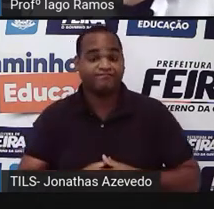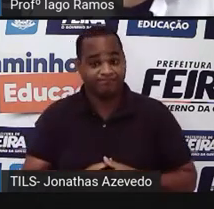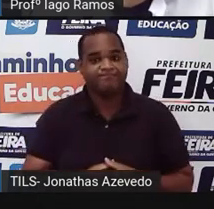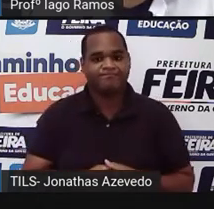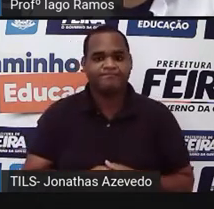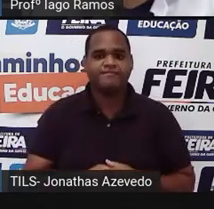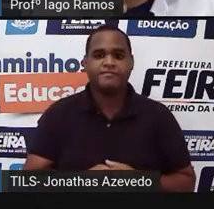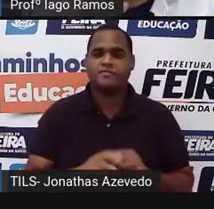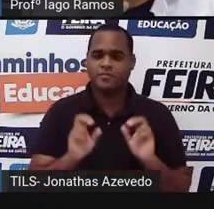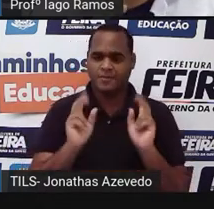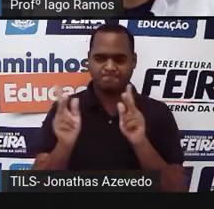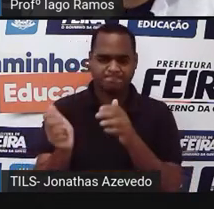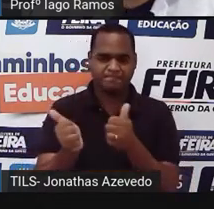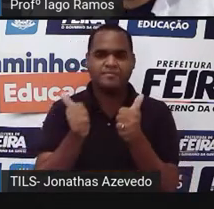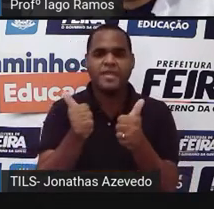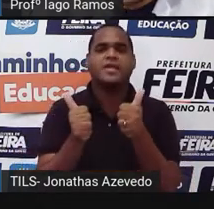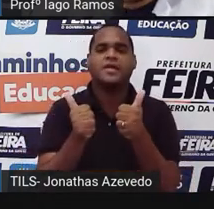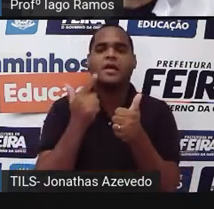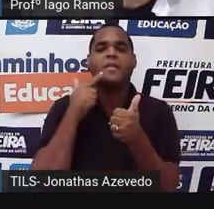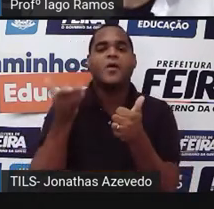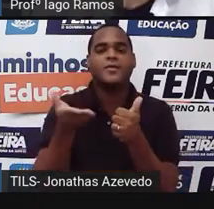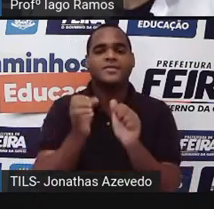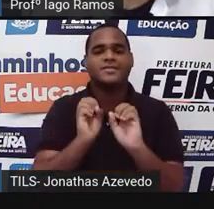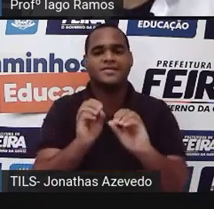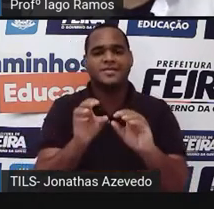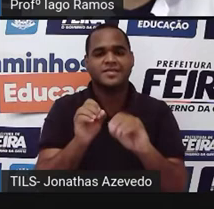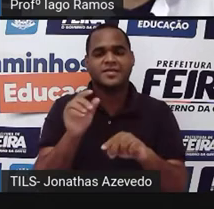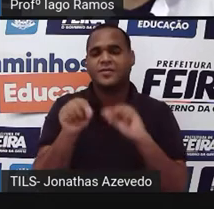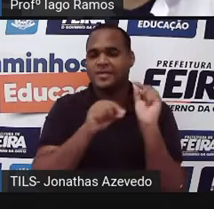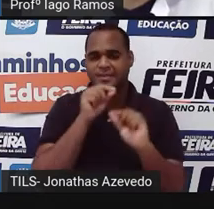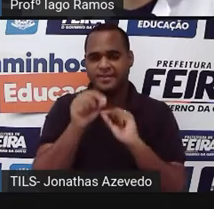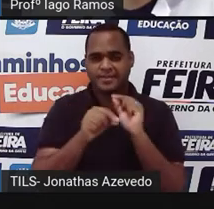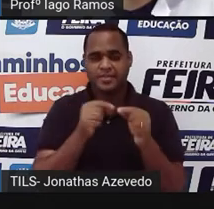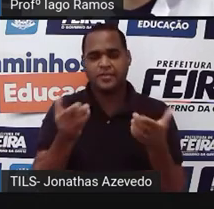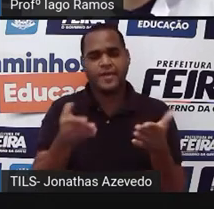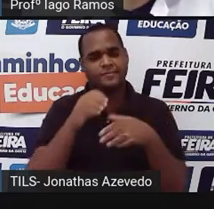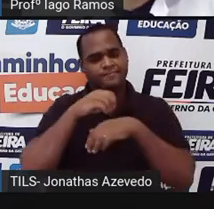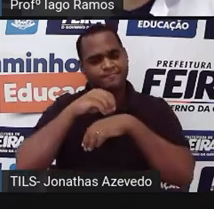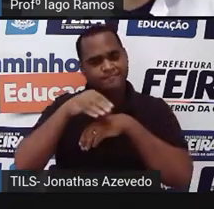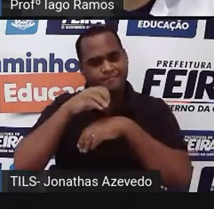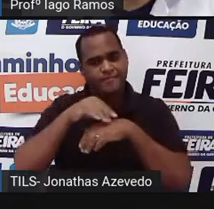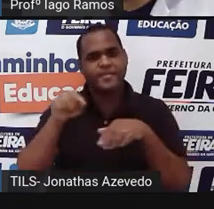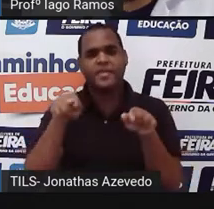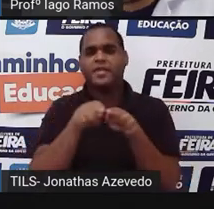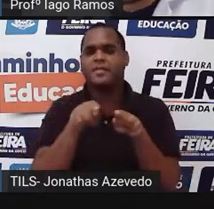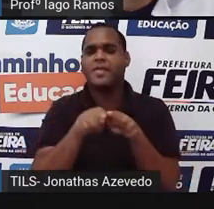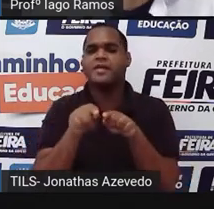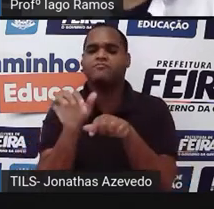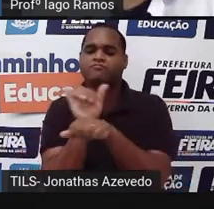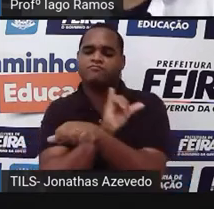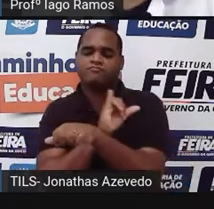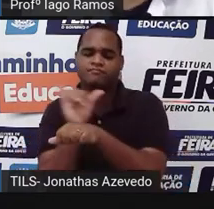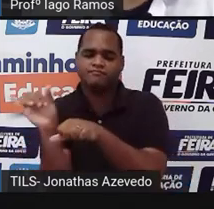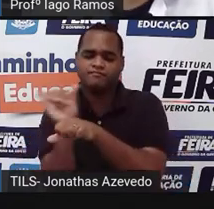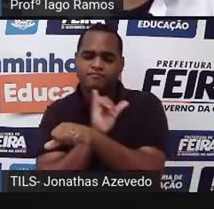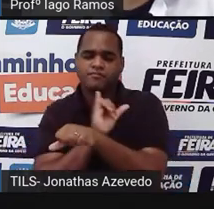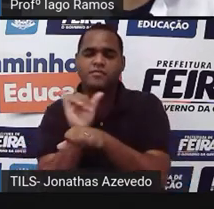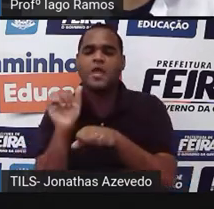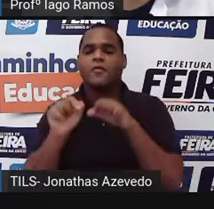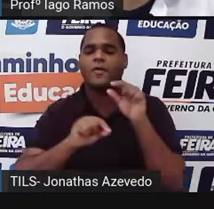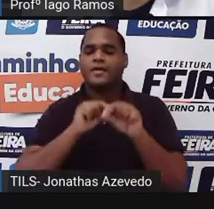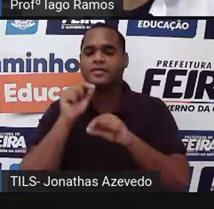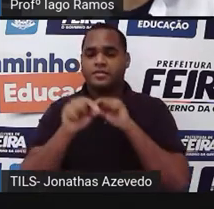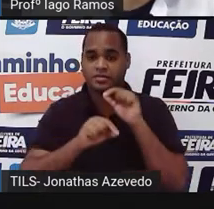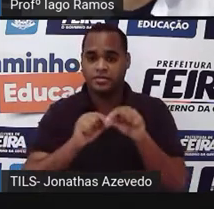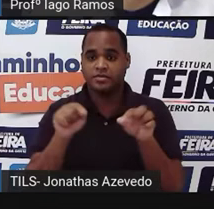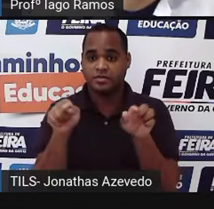bom então o que a gente tem para essa aula? para essa aula eu queria trazer também estratégias só que agora estratégias para